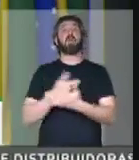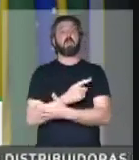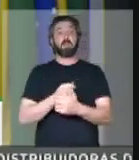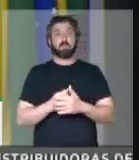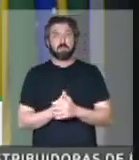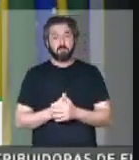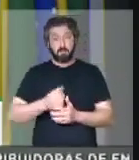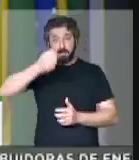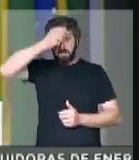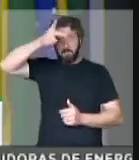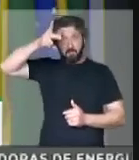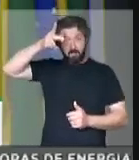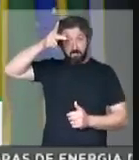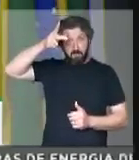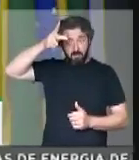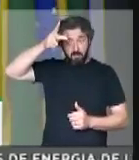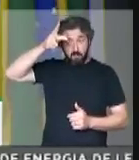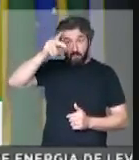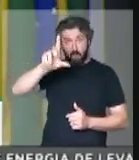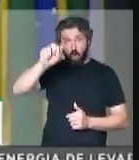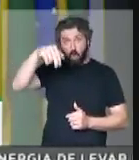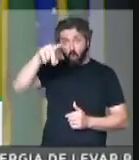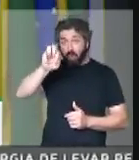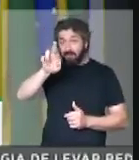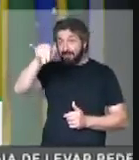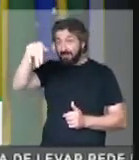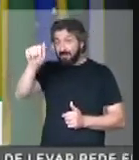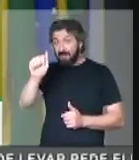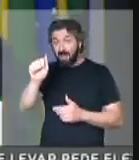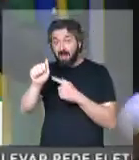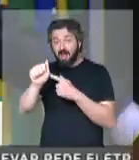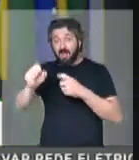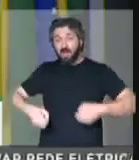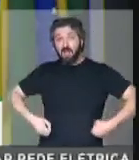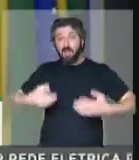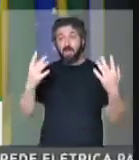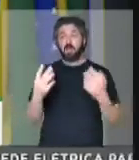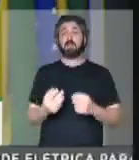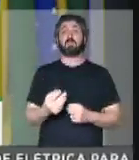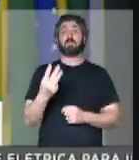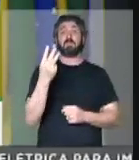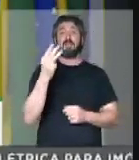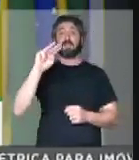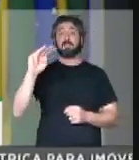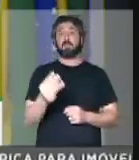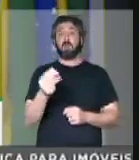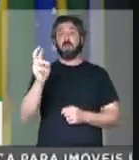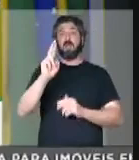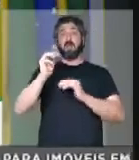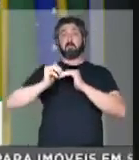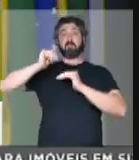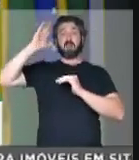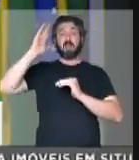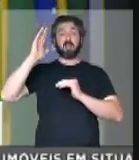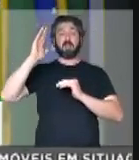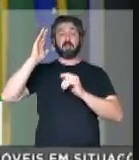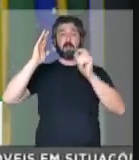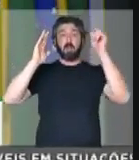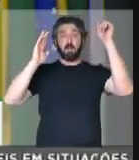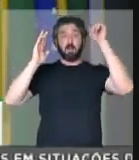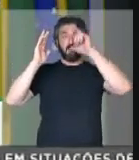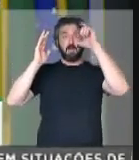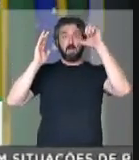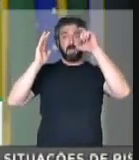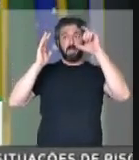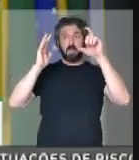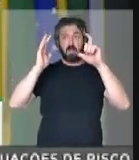está acontecendo? O prefeito de Londrina está gastando mais de três milhões? Pasme, os